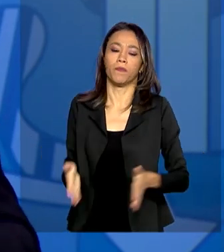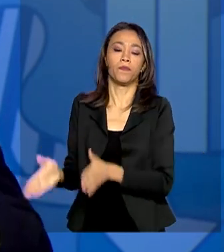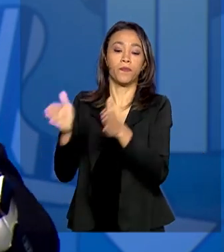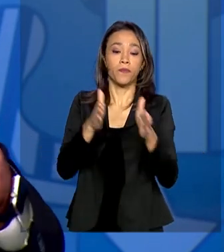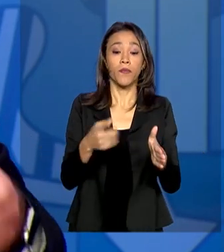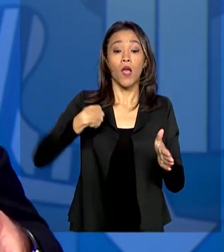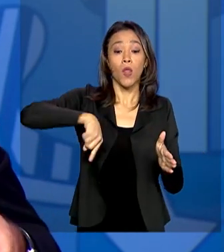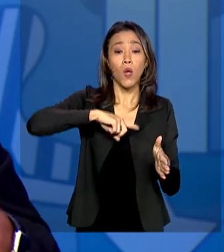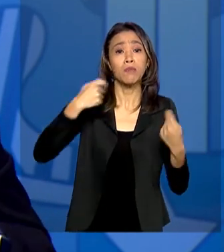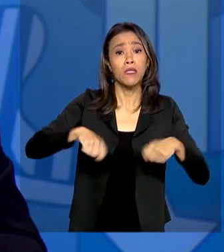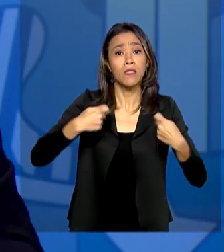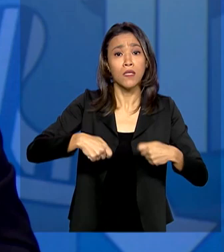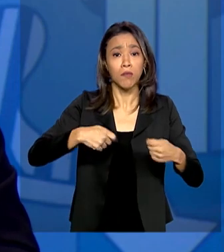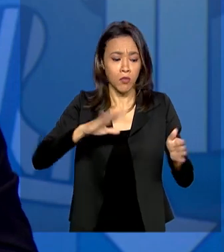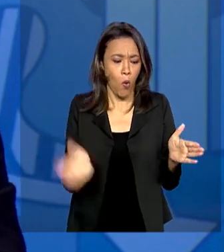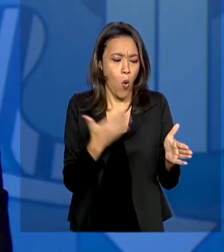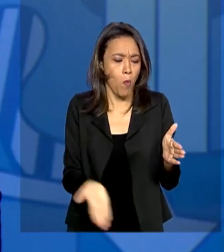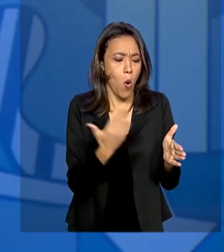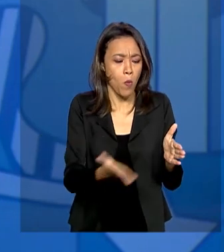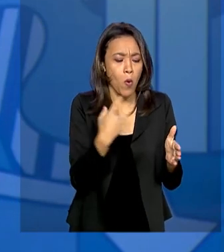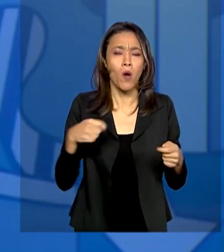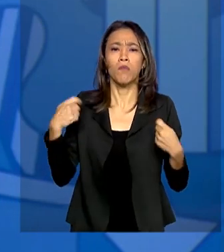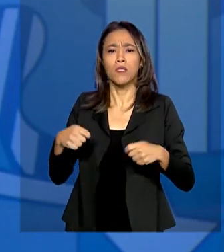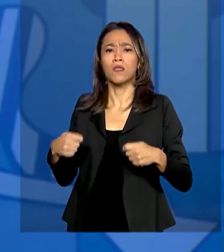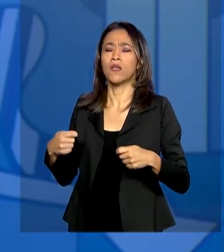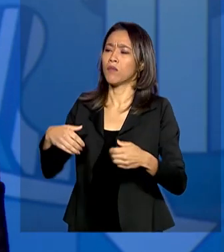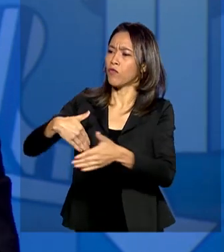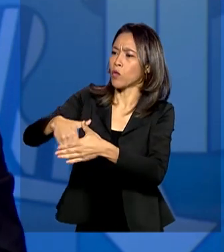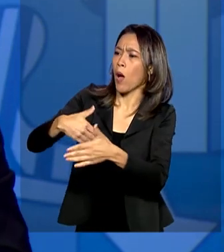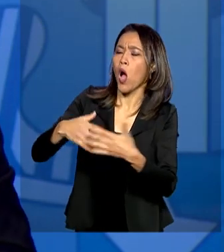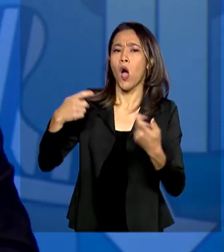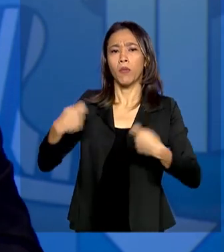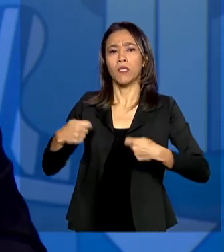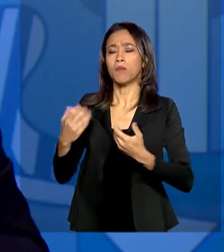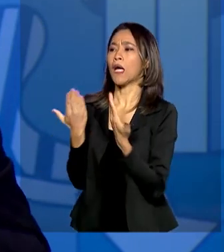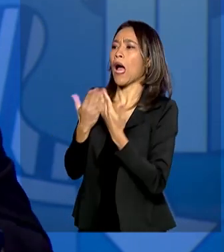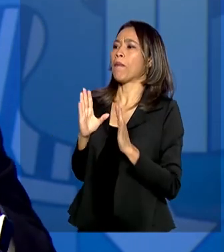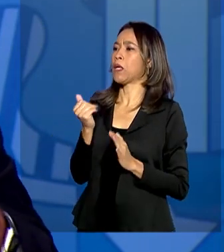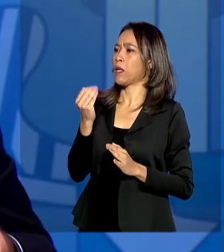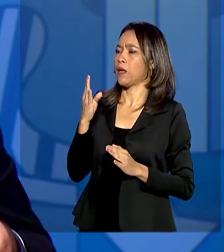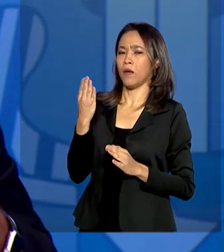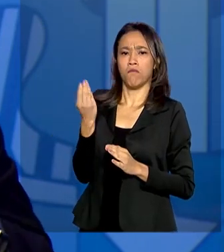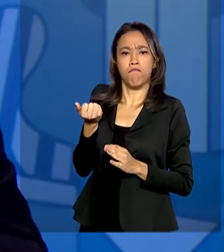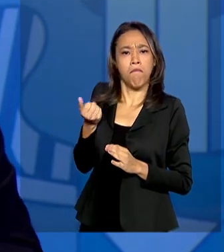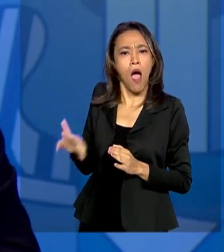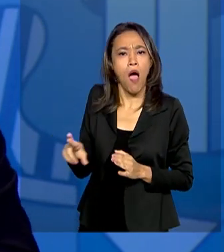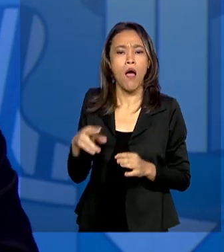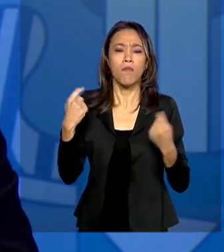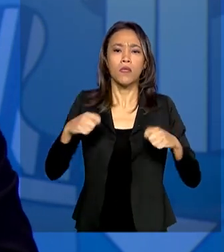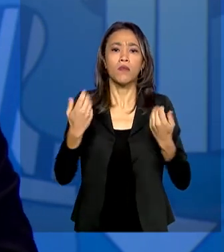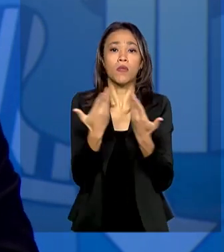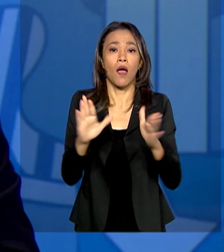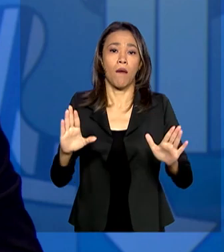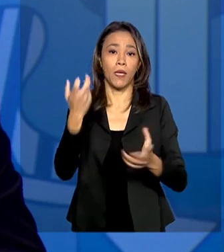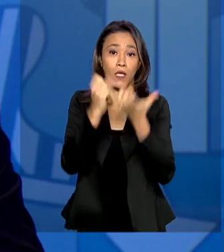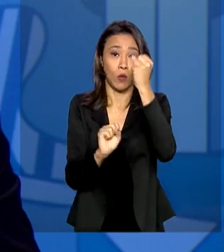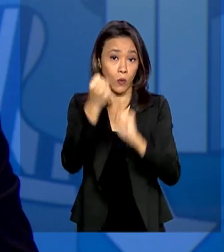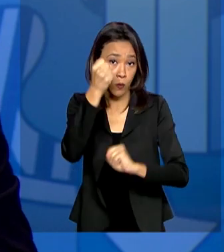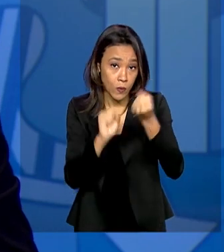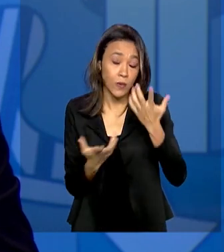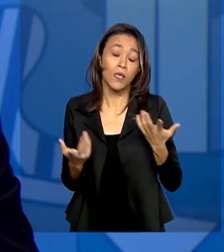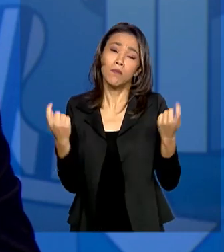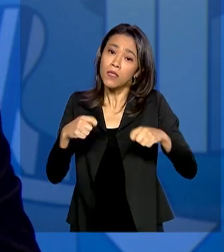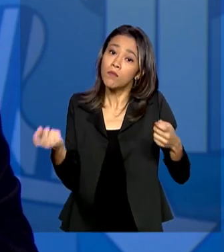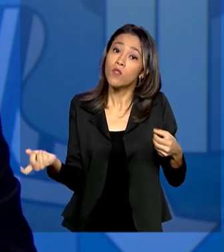precisamos jogar futebol. Nós precisamos reabrir bares e restaurantes. Nós precisamos reabrir indústrias que foram fechadas. Nós precisamos